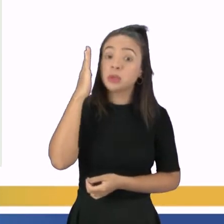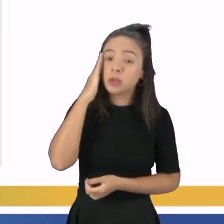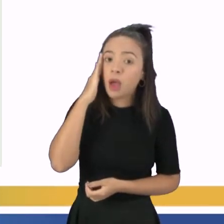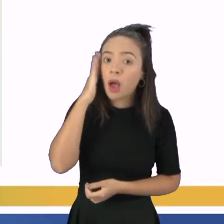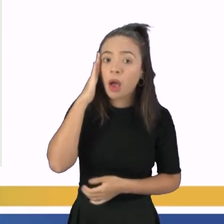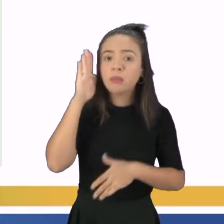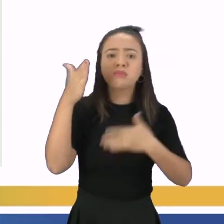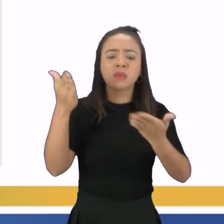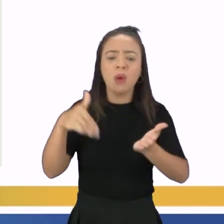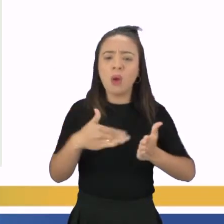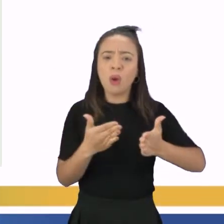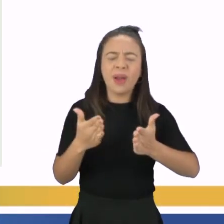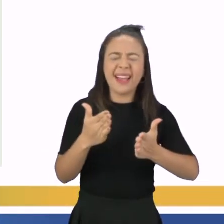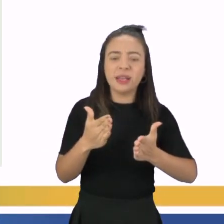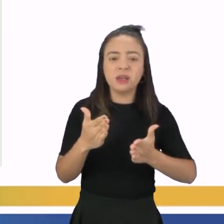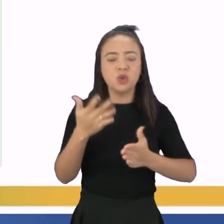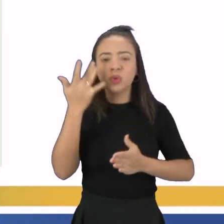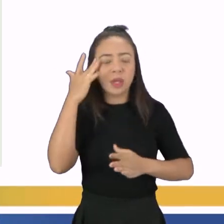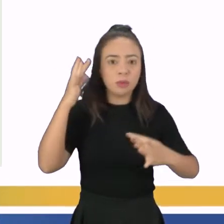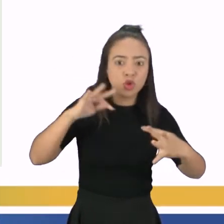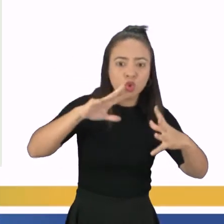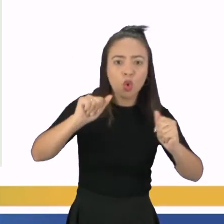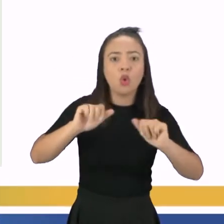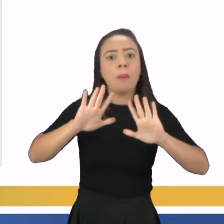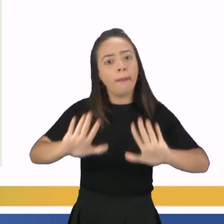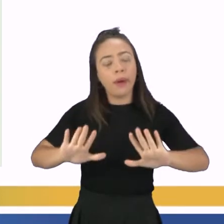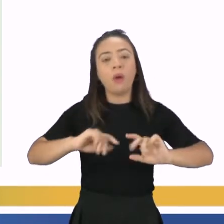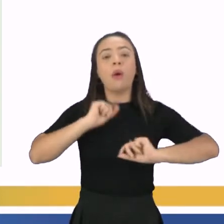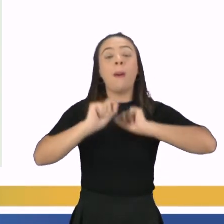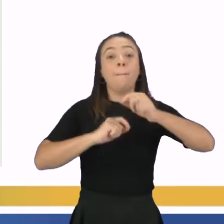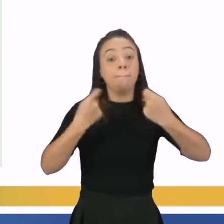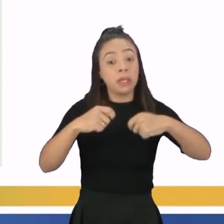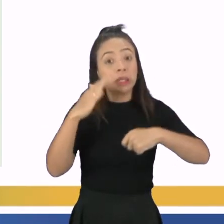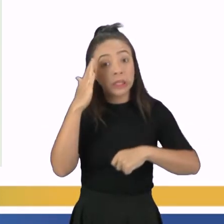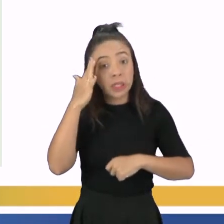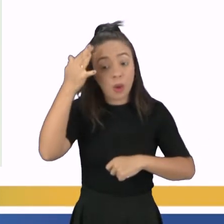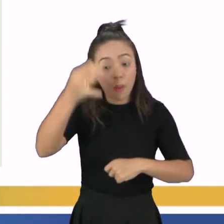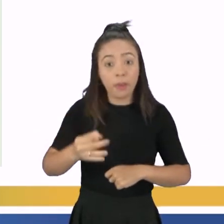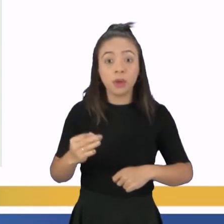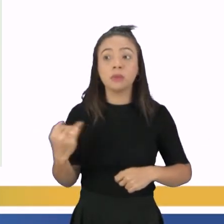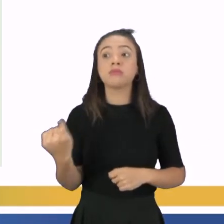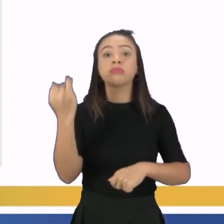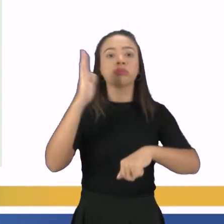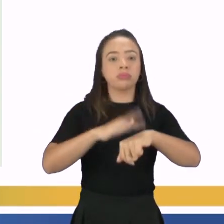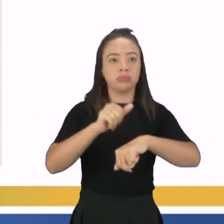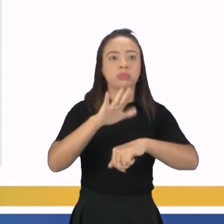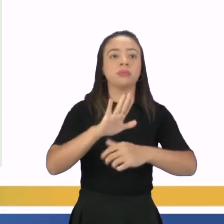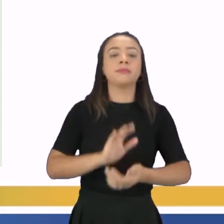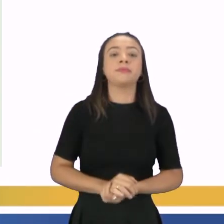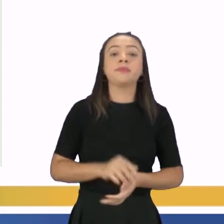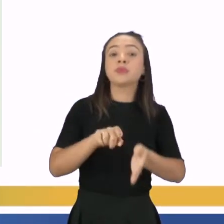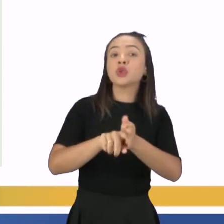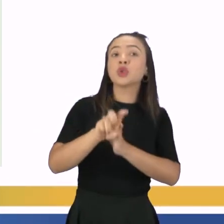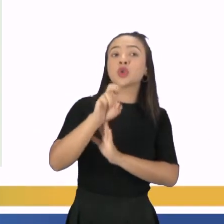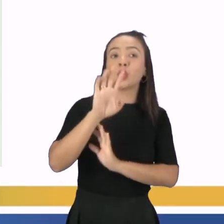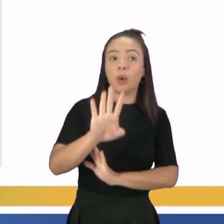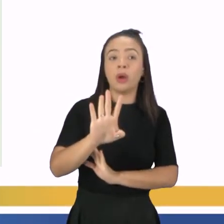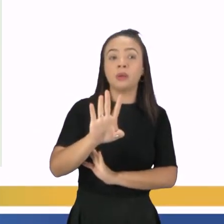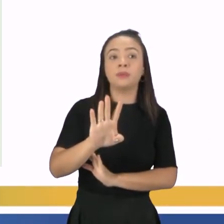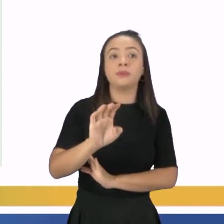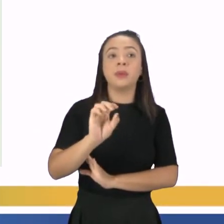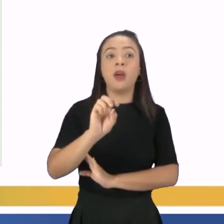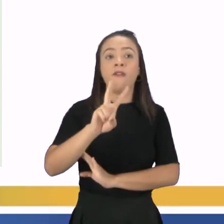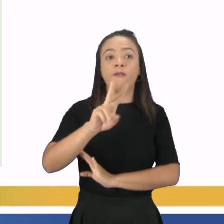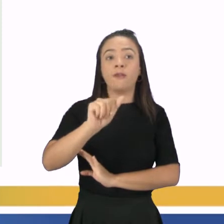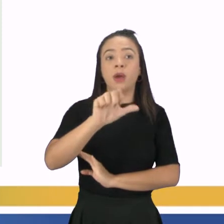esse caminho, né? Pelo menos assim, se não souber todos, pelo menos os mais importantes, tá? E 4 A vasectomia tem sido um dos